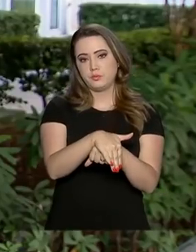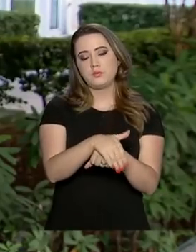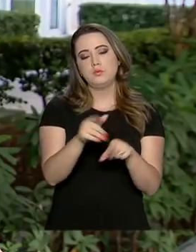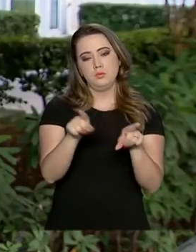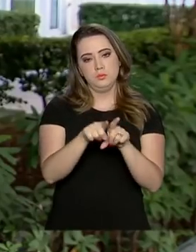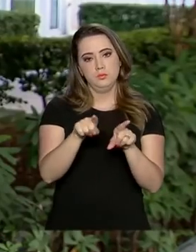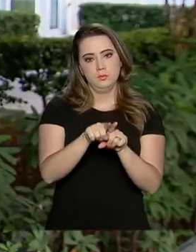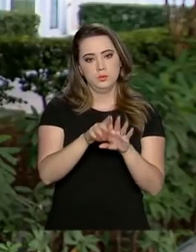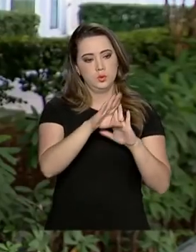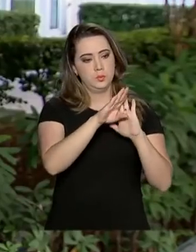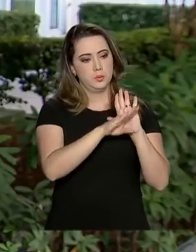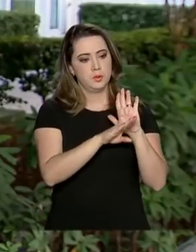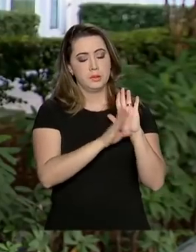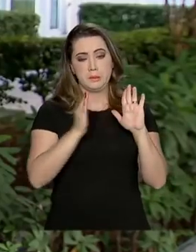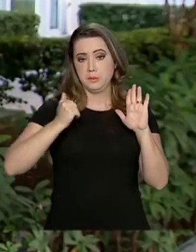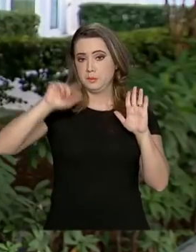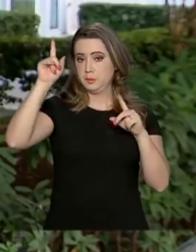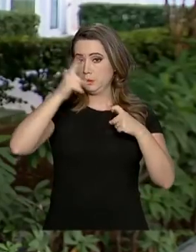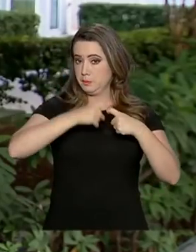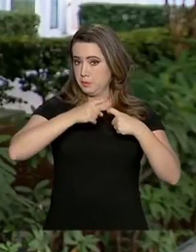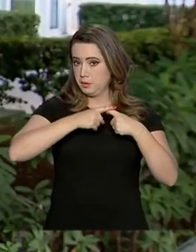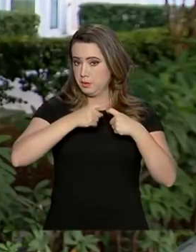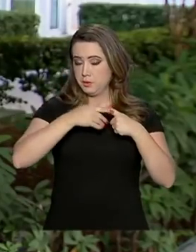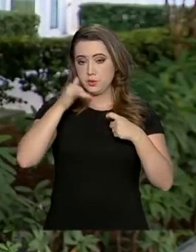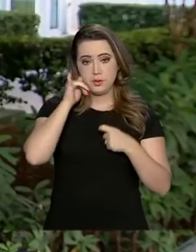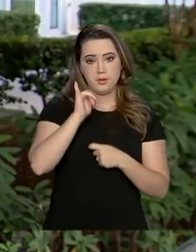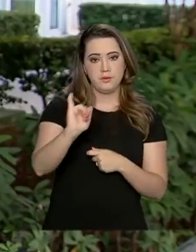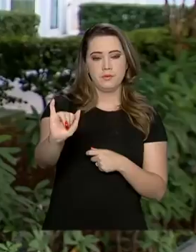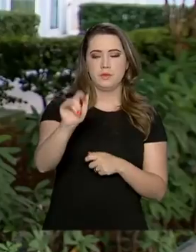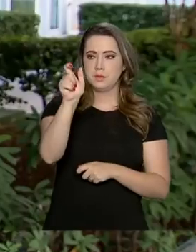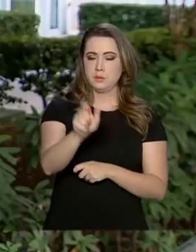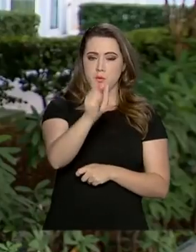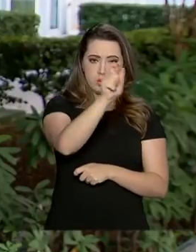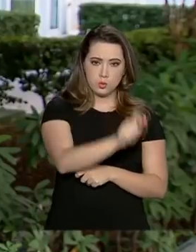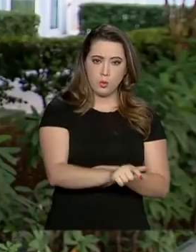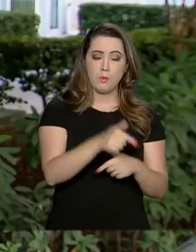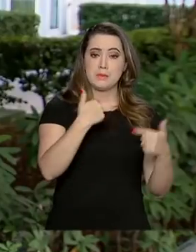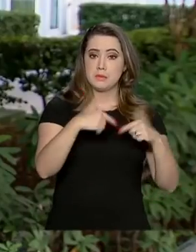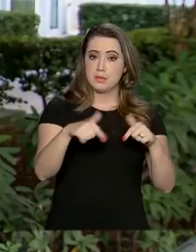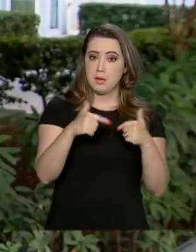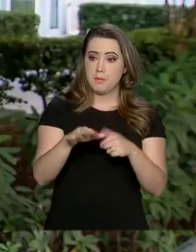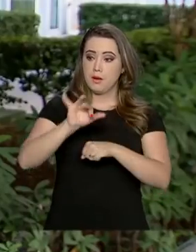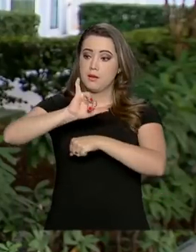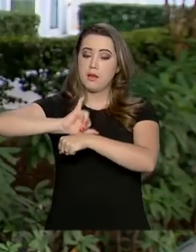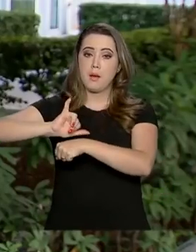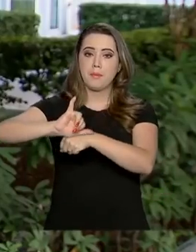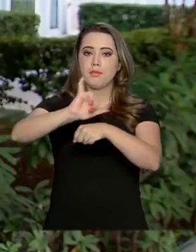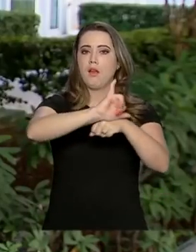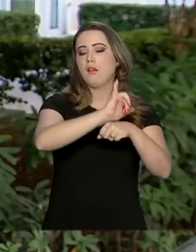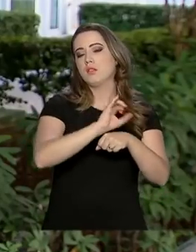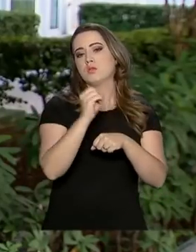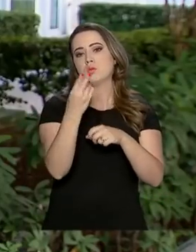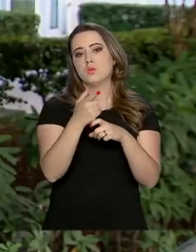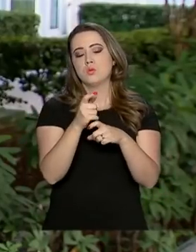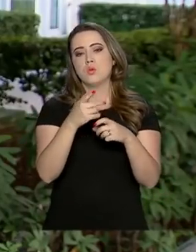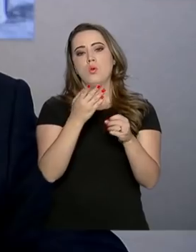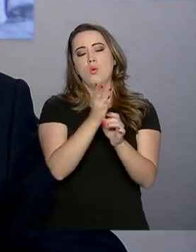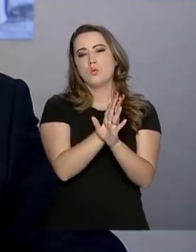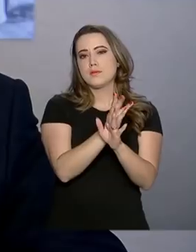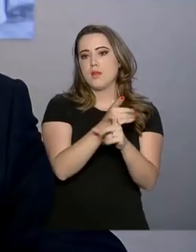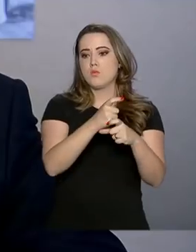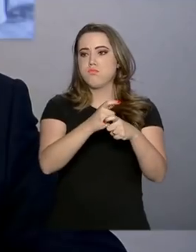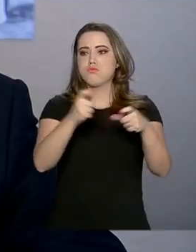determinação do programa Mais Médicos, que veta a ida desses profissionais para capitais e cidades maiores.